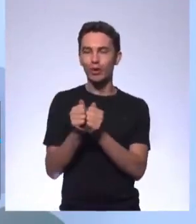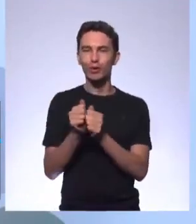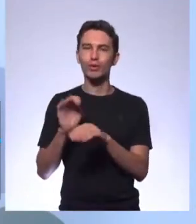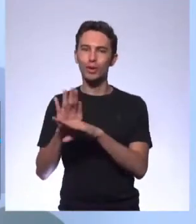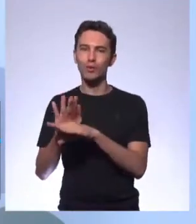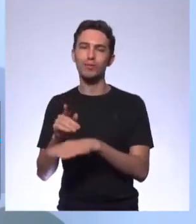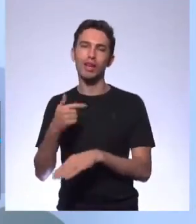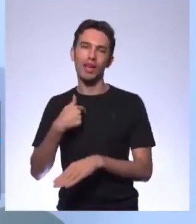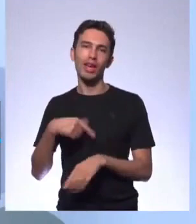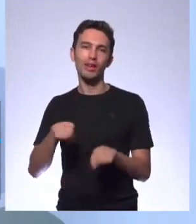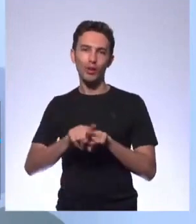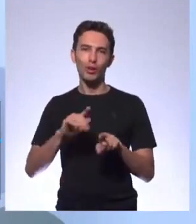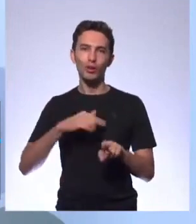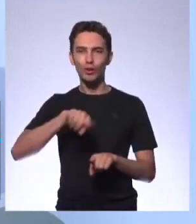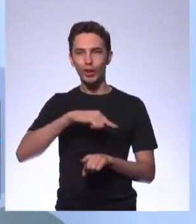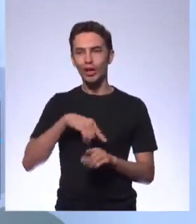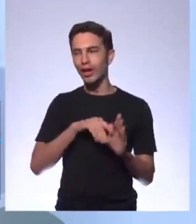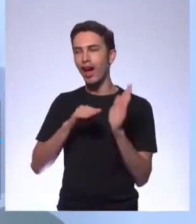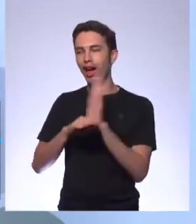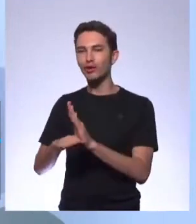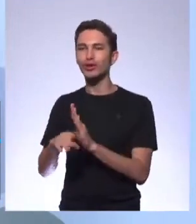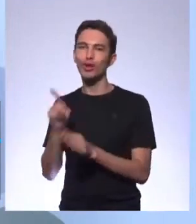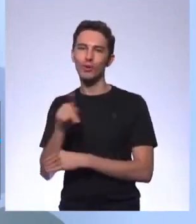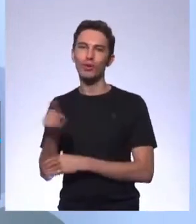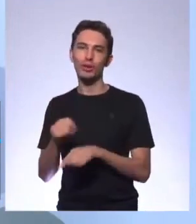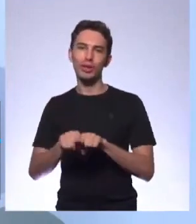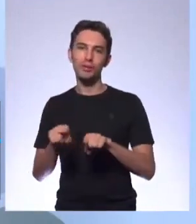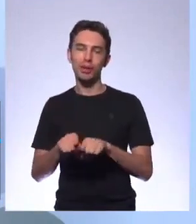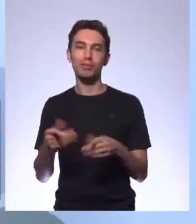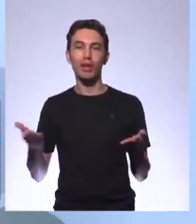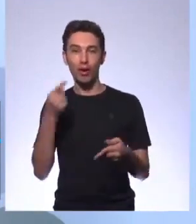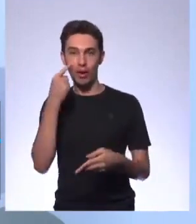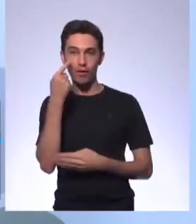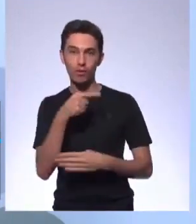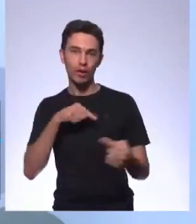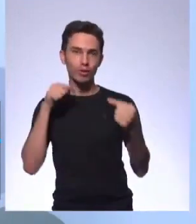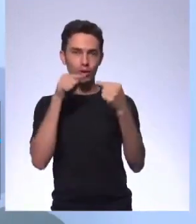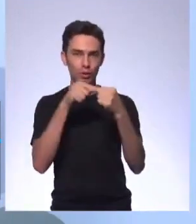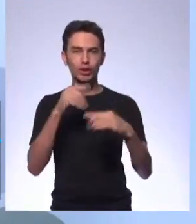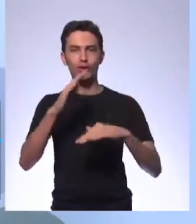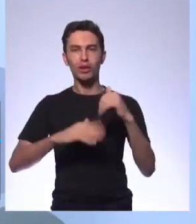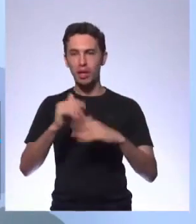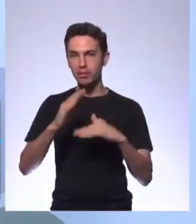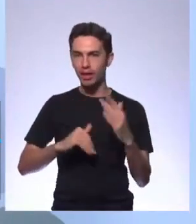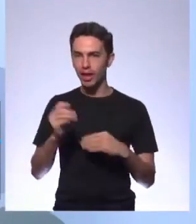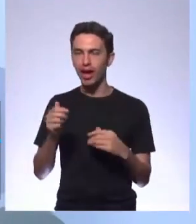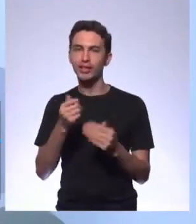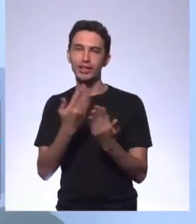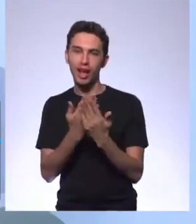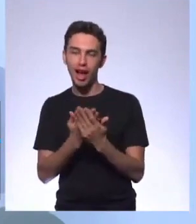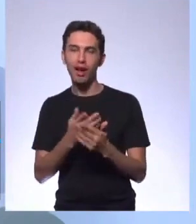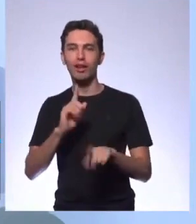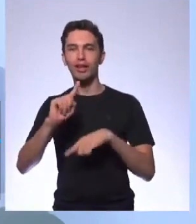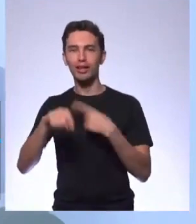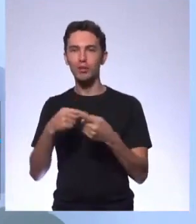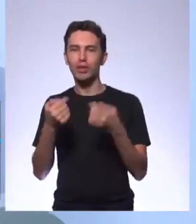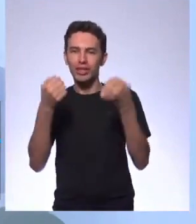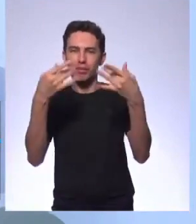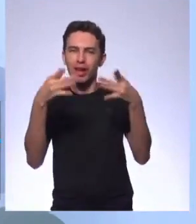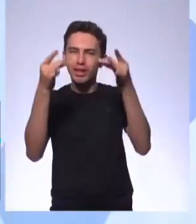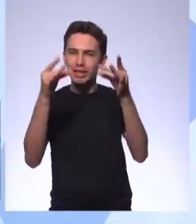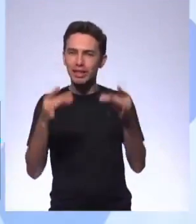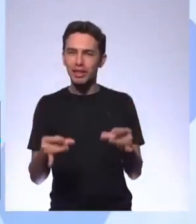trabalho deles. Mas vamos primeiro aí aos objetivos, às habilidades da aula, para depois a gente explicar melhor aí os pormenores. Vamos lá, professor Mauro.